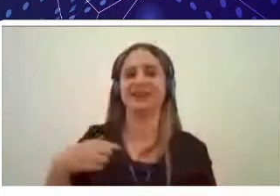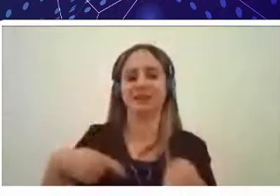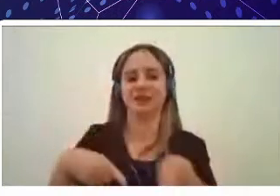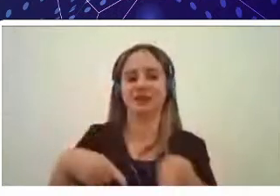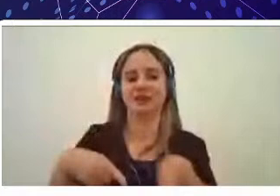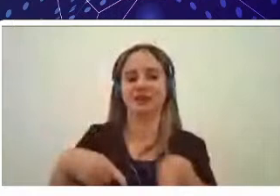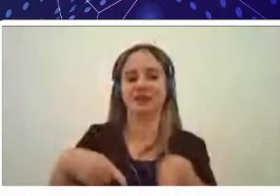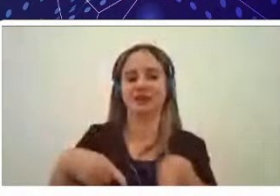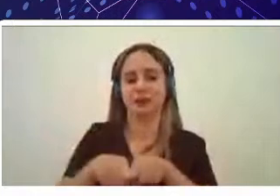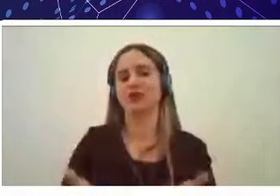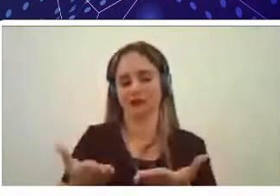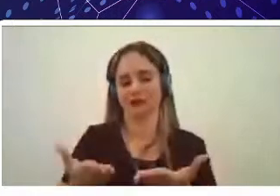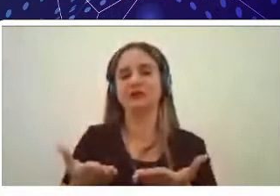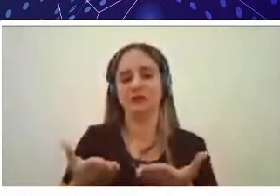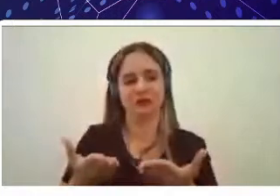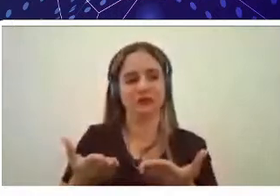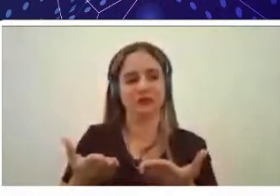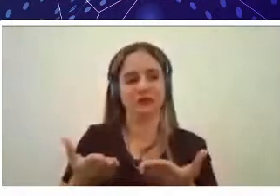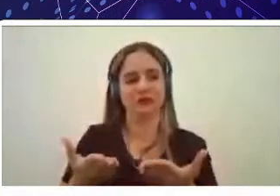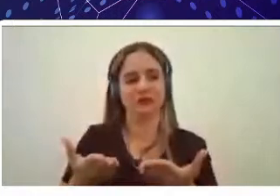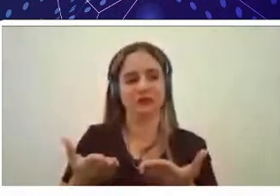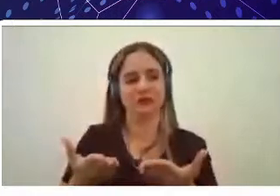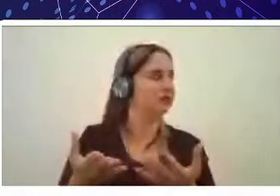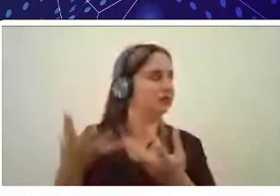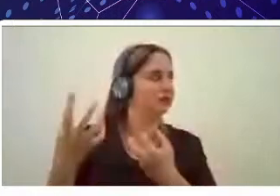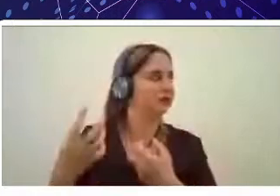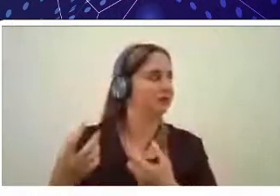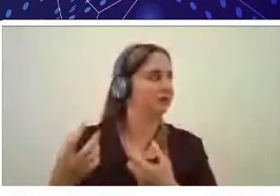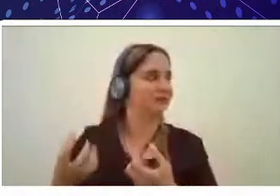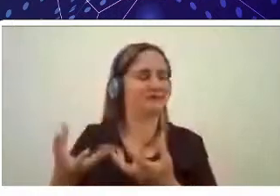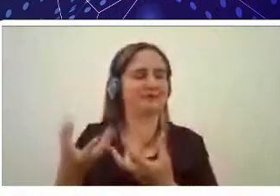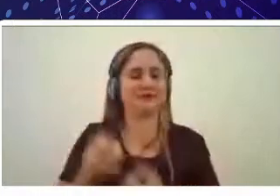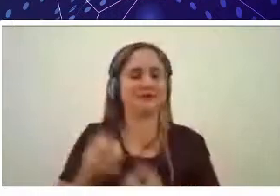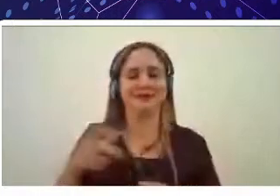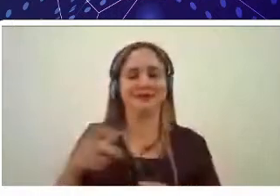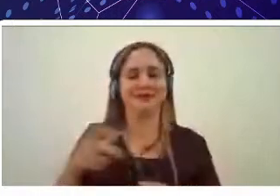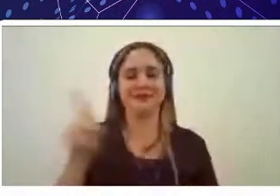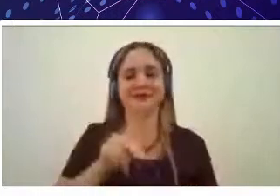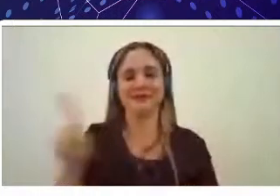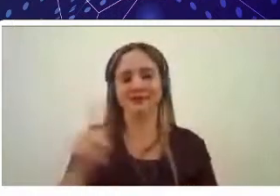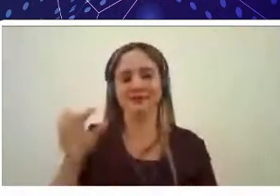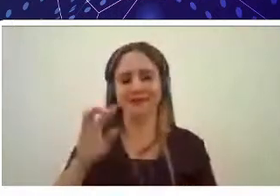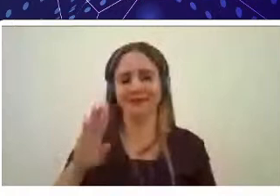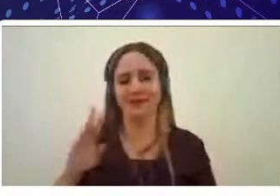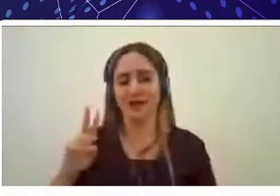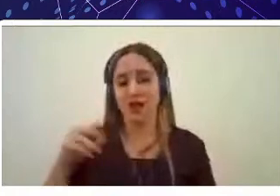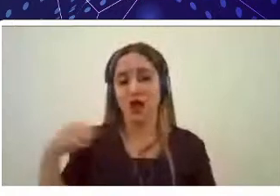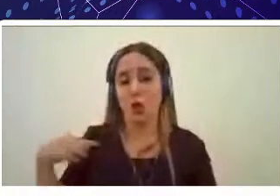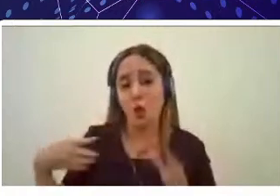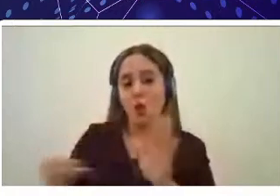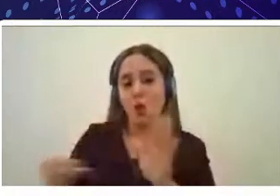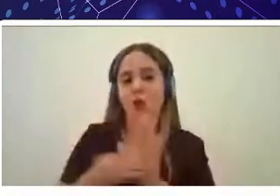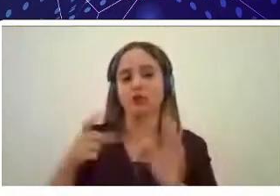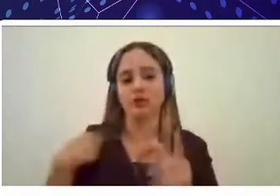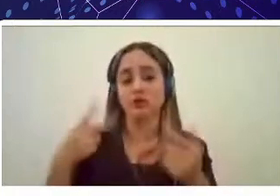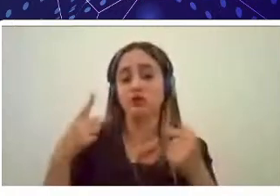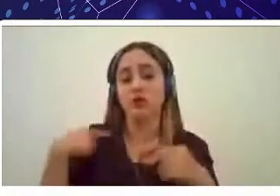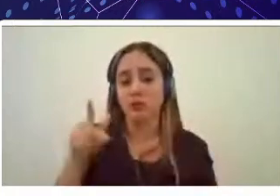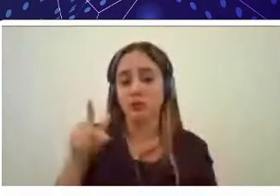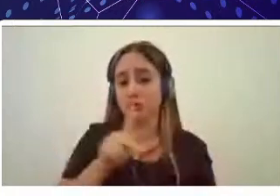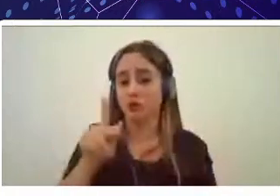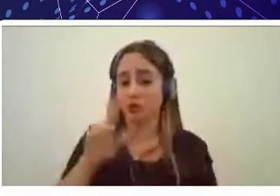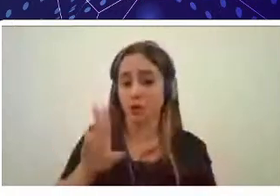como a professora Bruna colocou nós tivemos hoje uma situação bem delicada bem difícil então qualquer